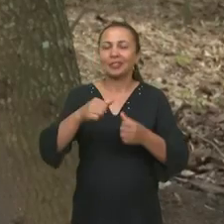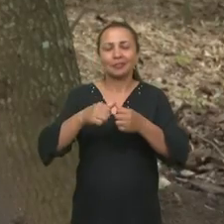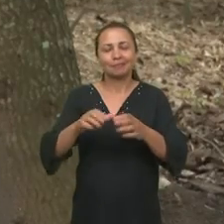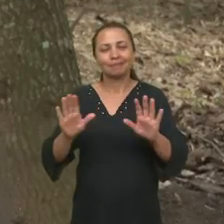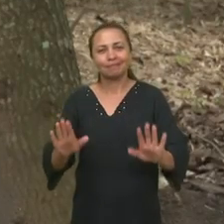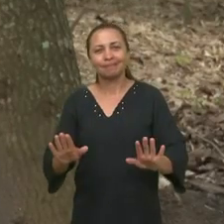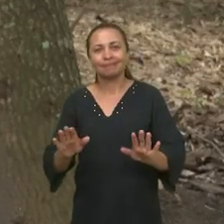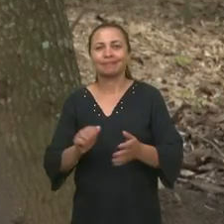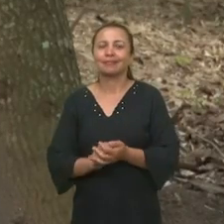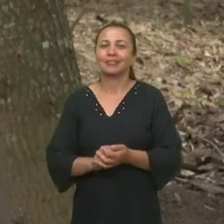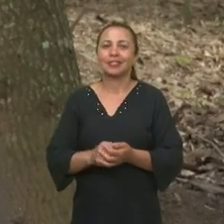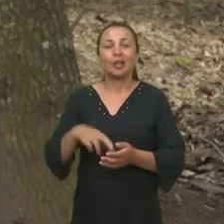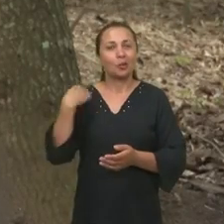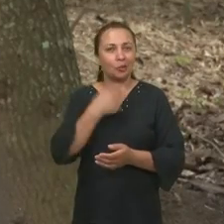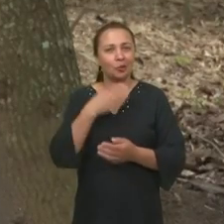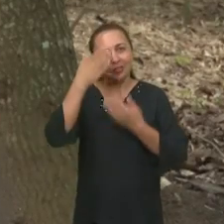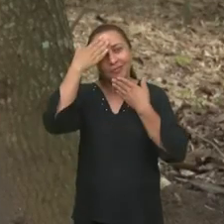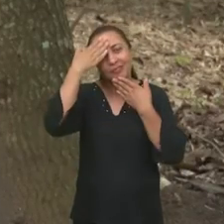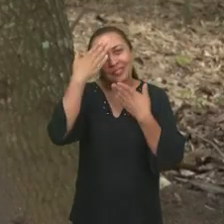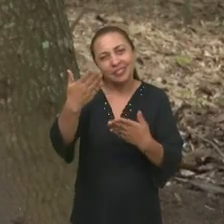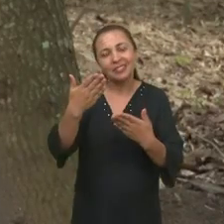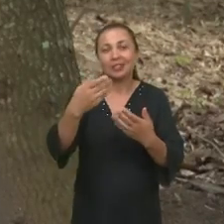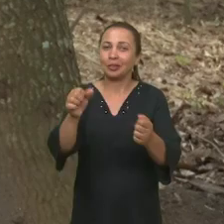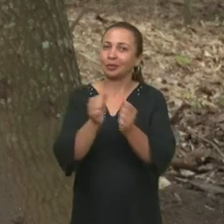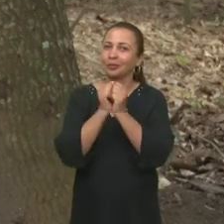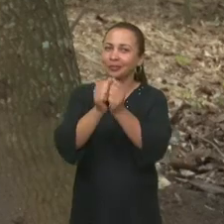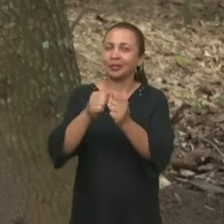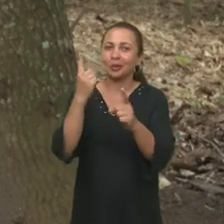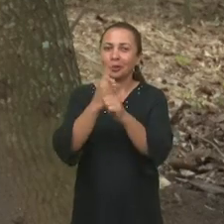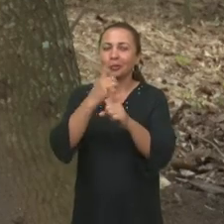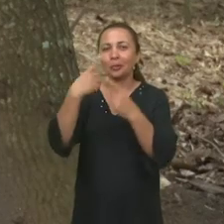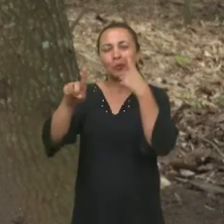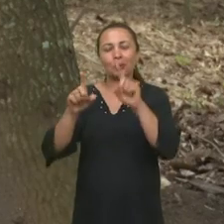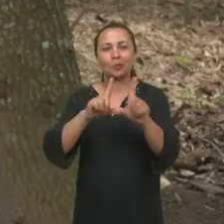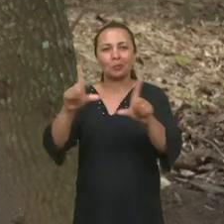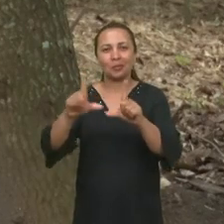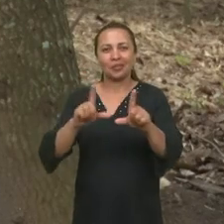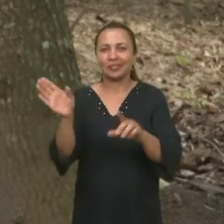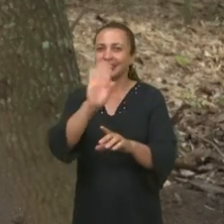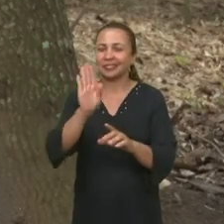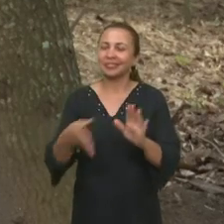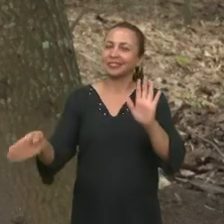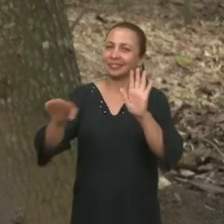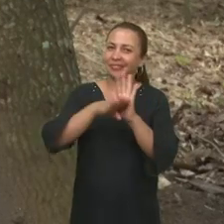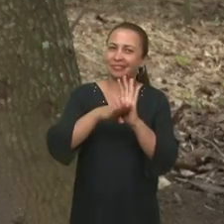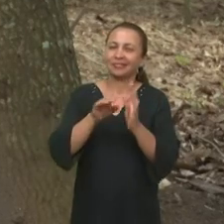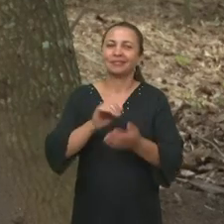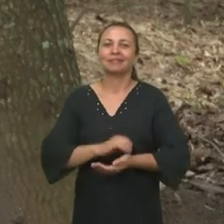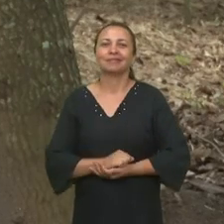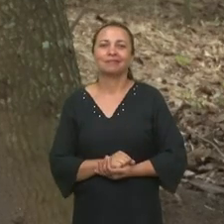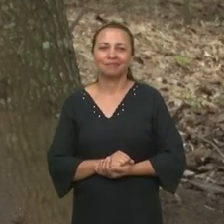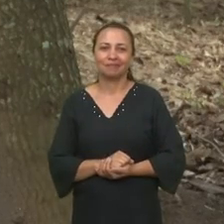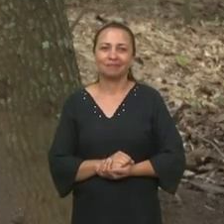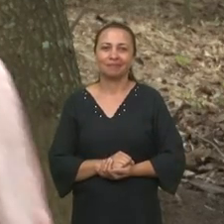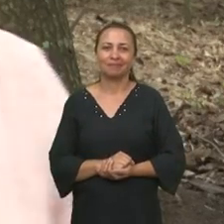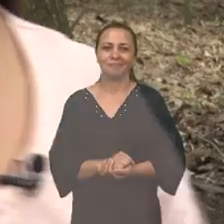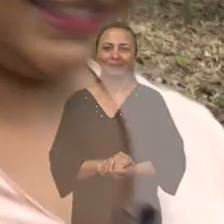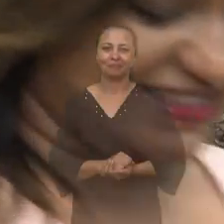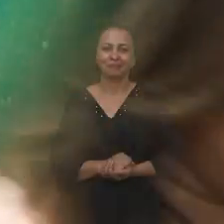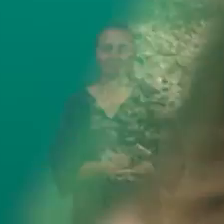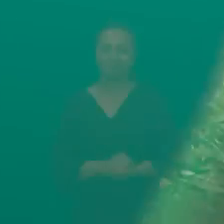O Universiência de hoje vai ficando por aqui, a gente agradece a sua companhia e se encontra no próximo programa. Tchau, tchau e até lá!